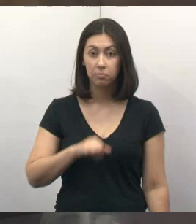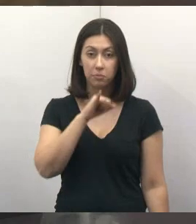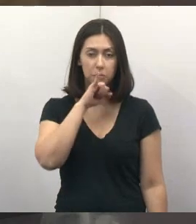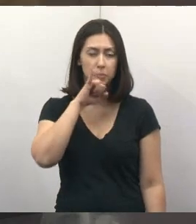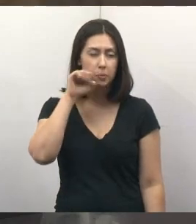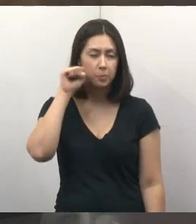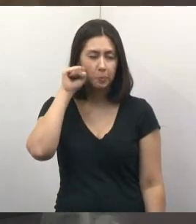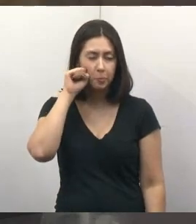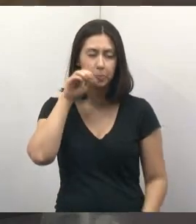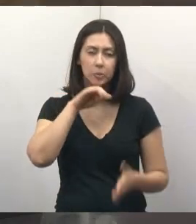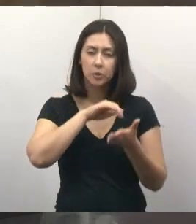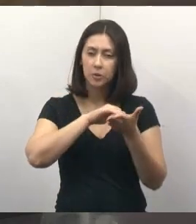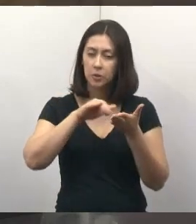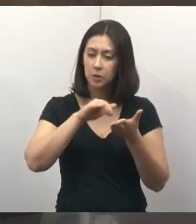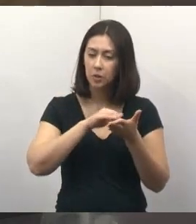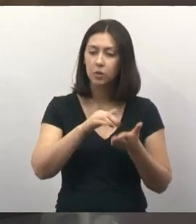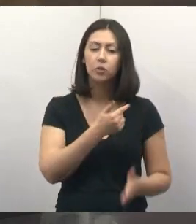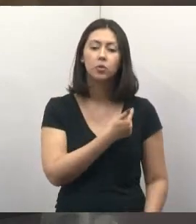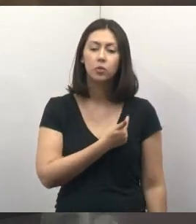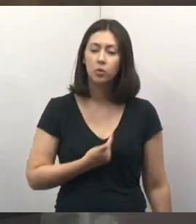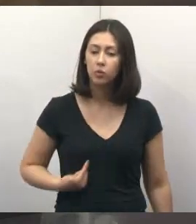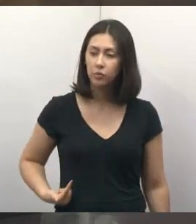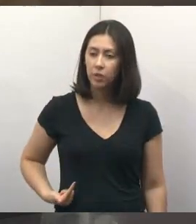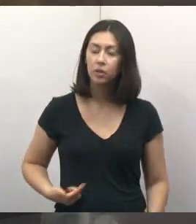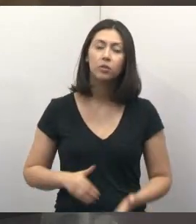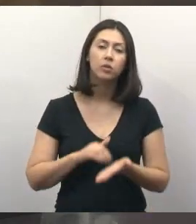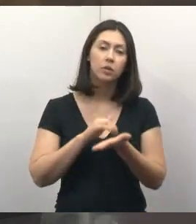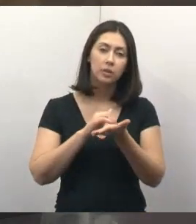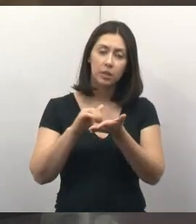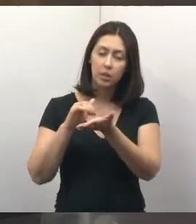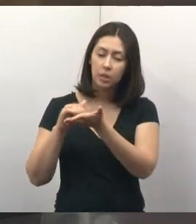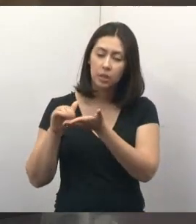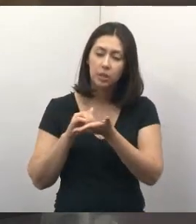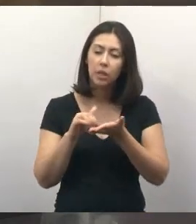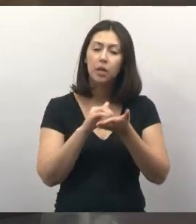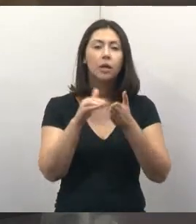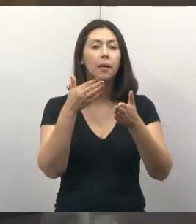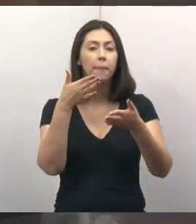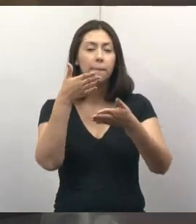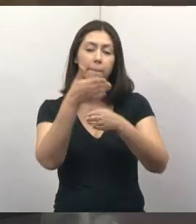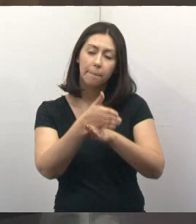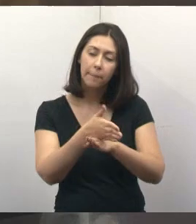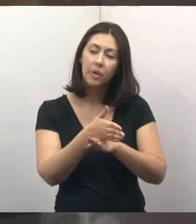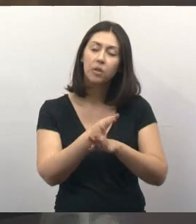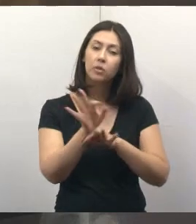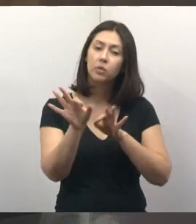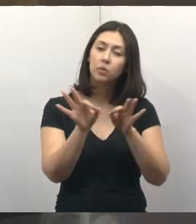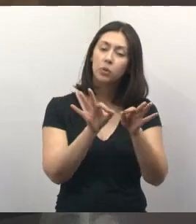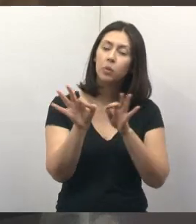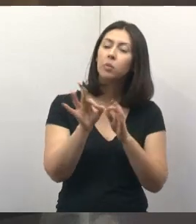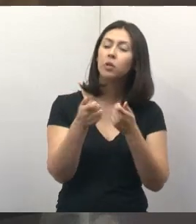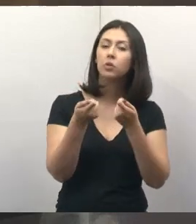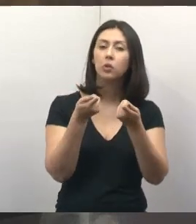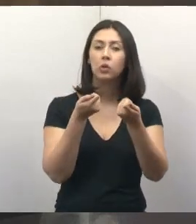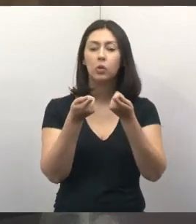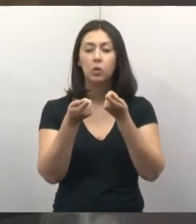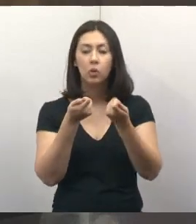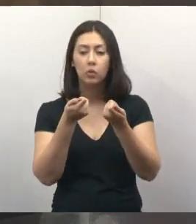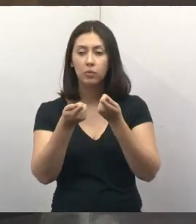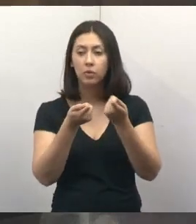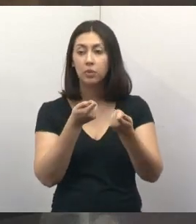Santana, Secretaria de Governo, as secretarias e pastas que participaram do plano diretor dessa cidade,